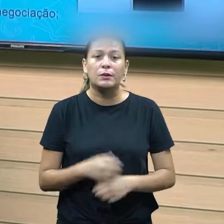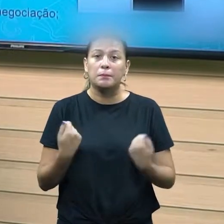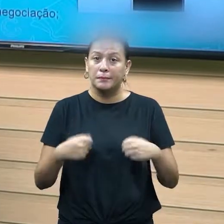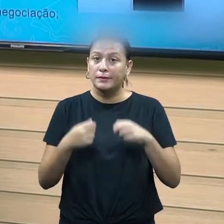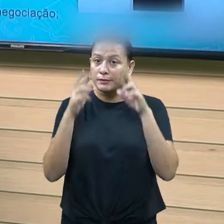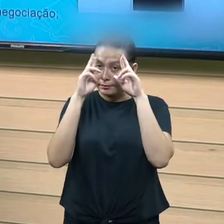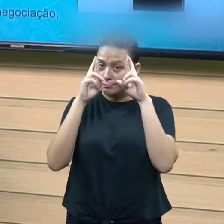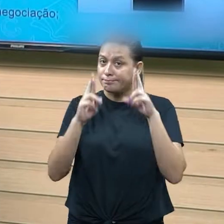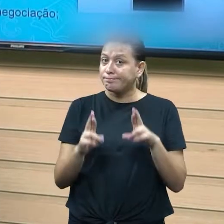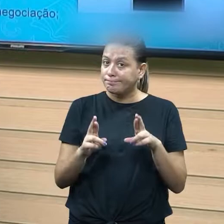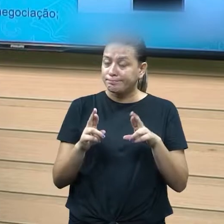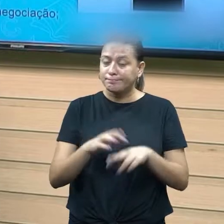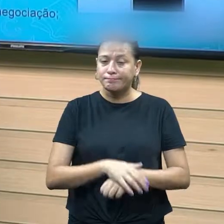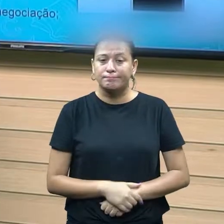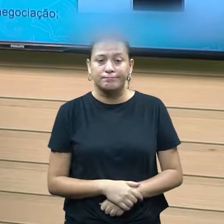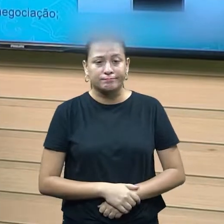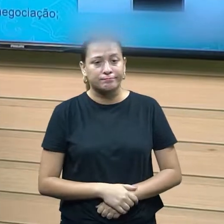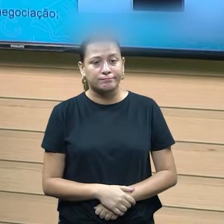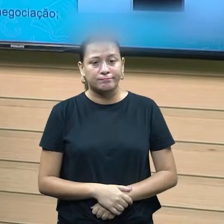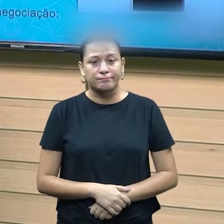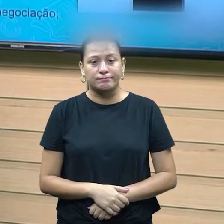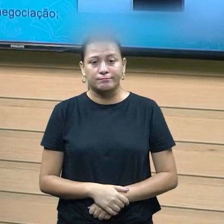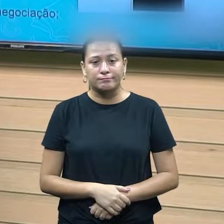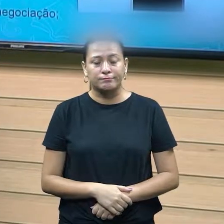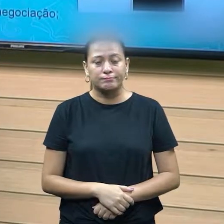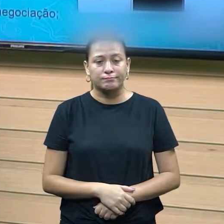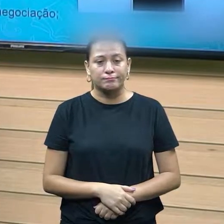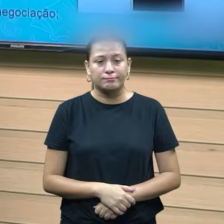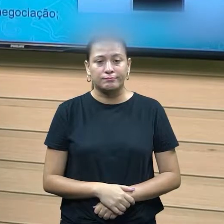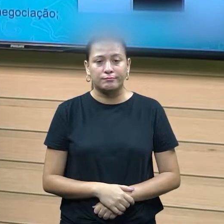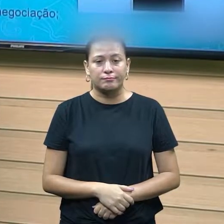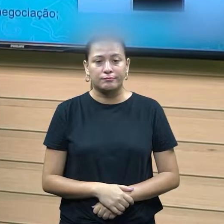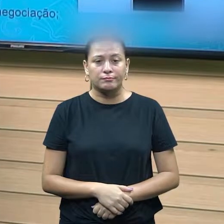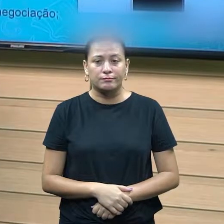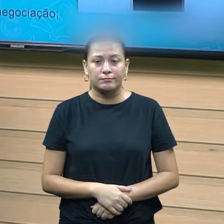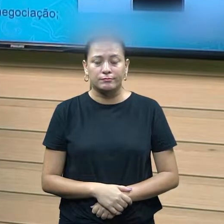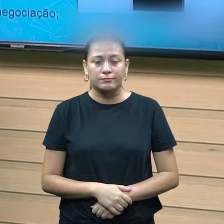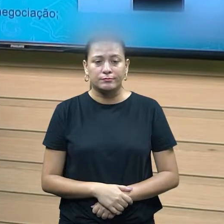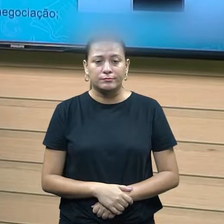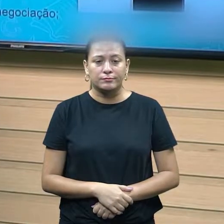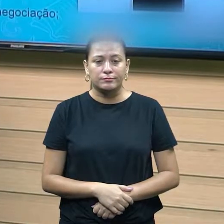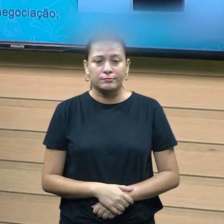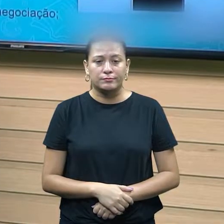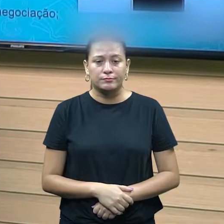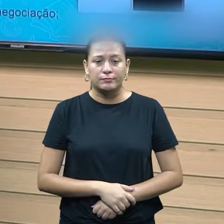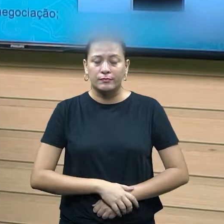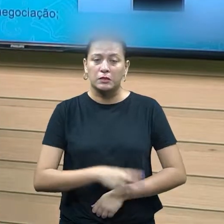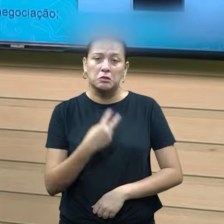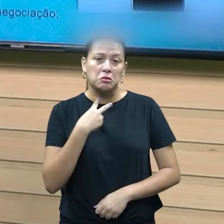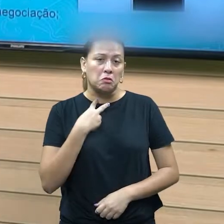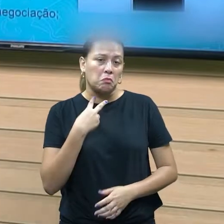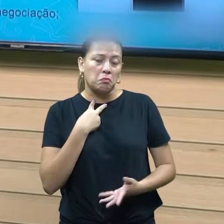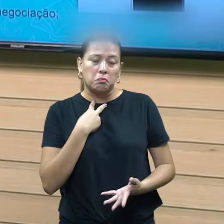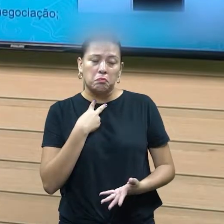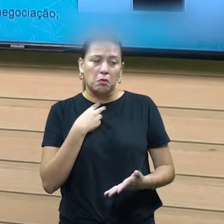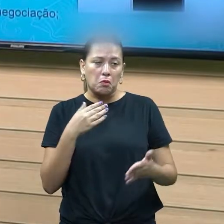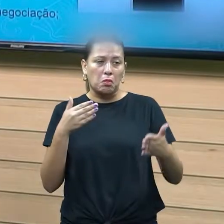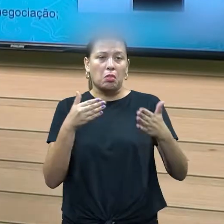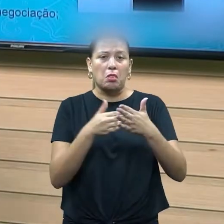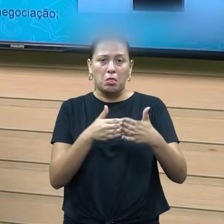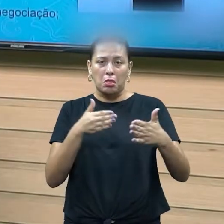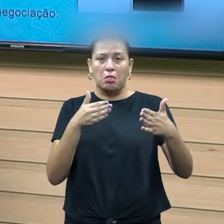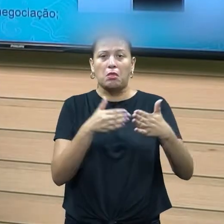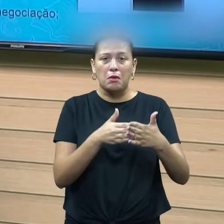respeitado, né, os que não podem, não se pode querer passar daquilo que não se dá conta de responder.